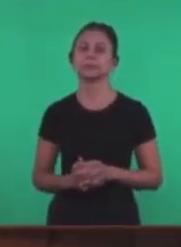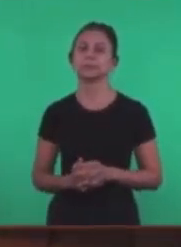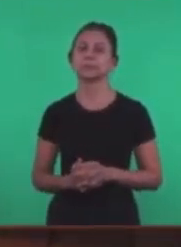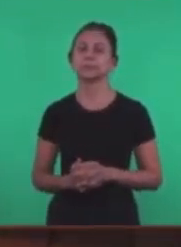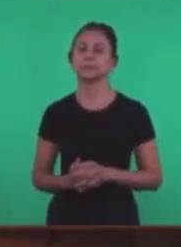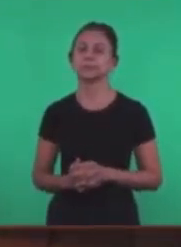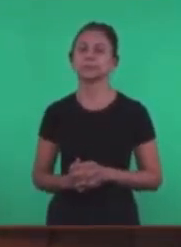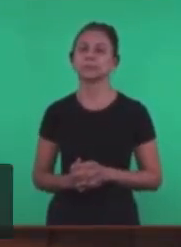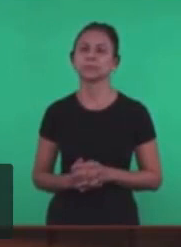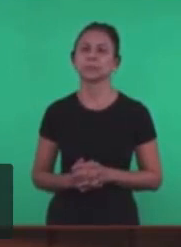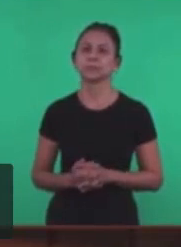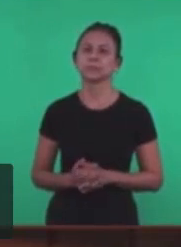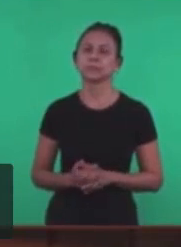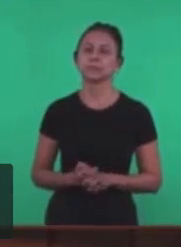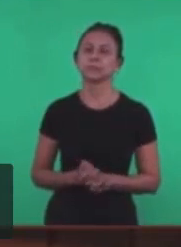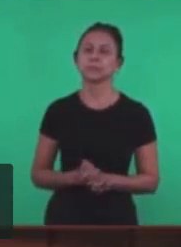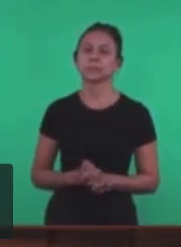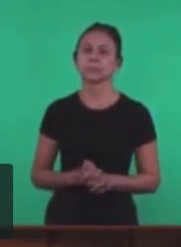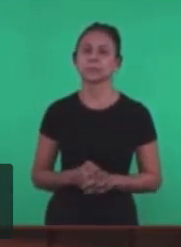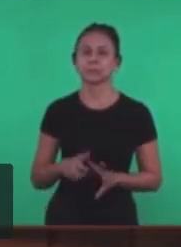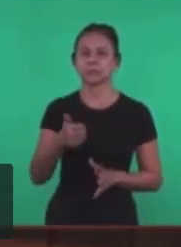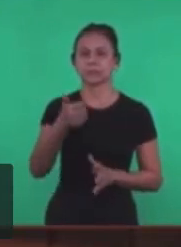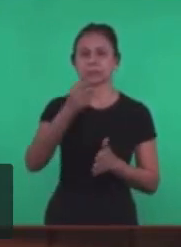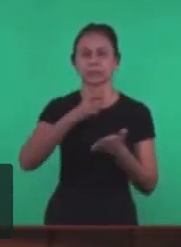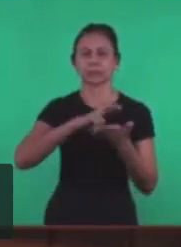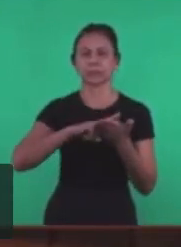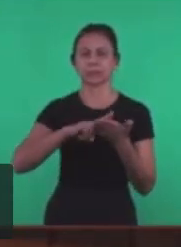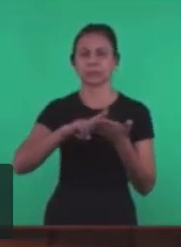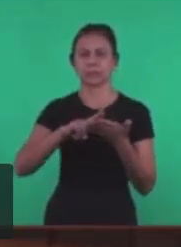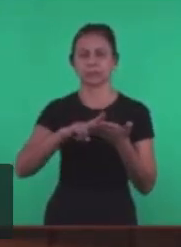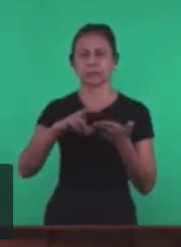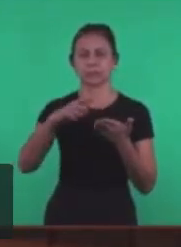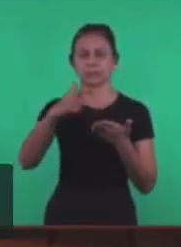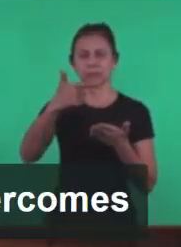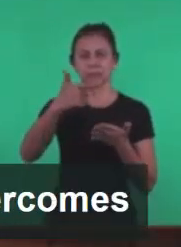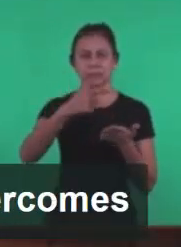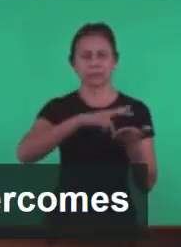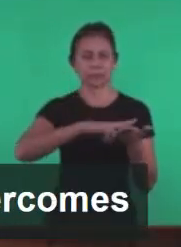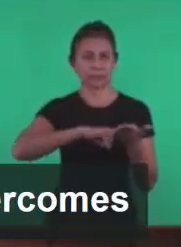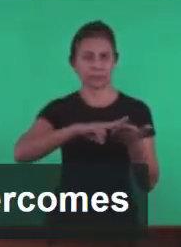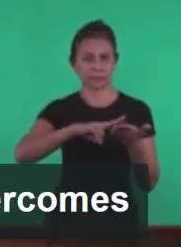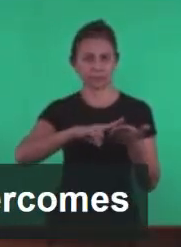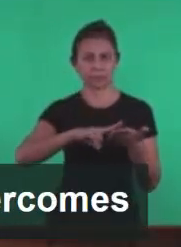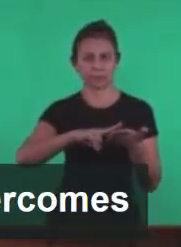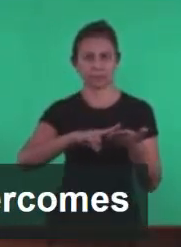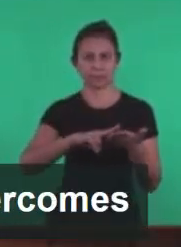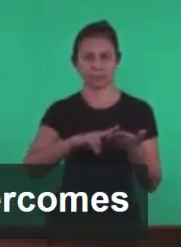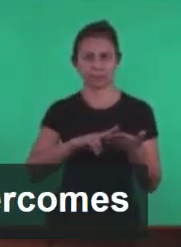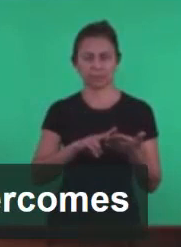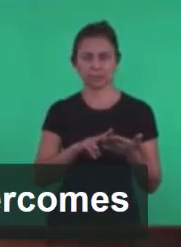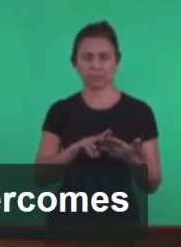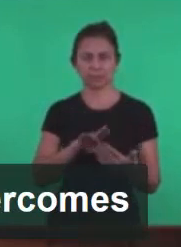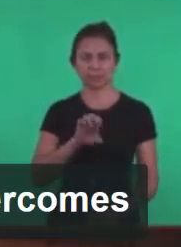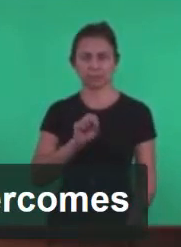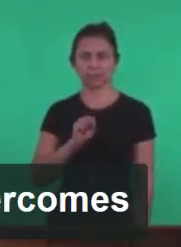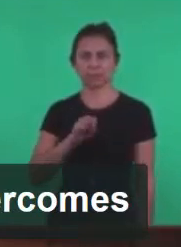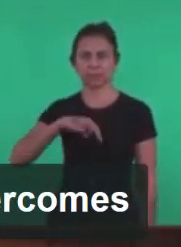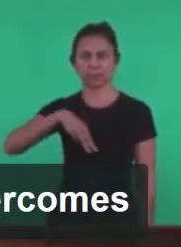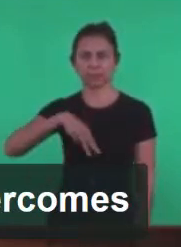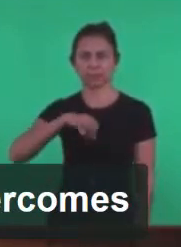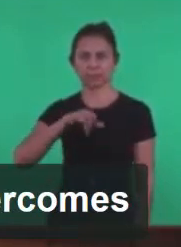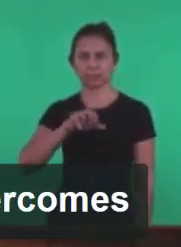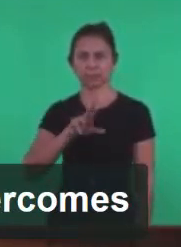A primeira carta E a segunda carta Que é a igreja de Esmirna Que fala